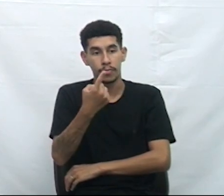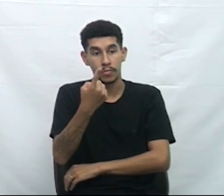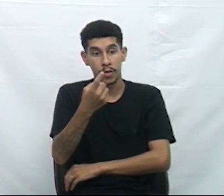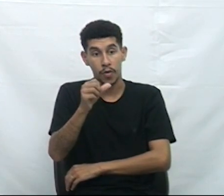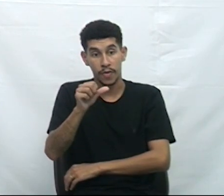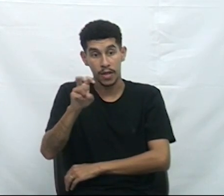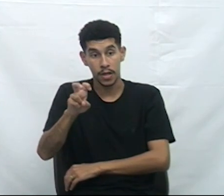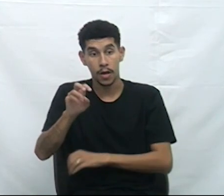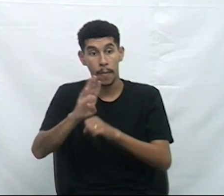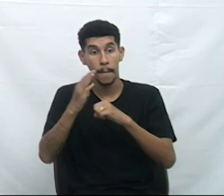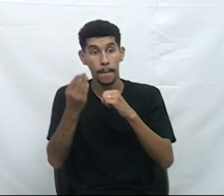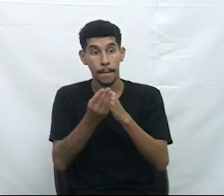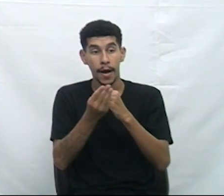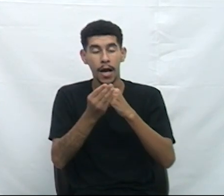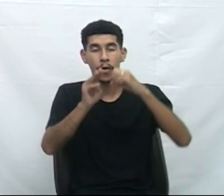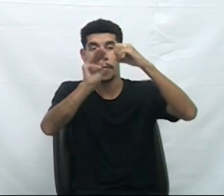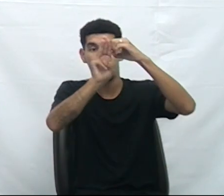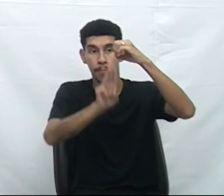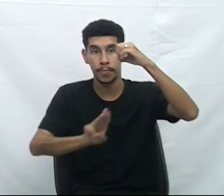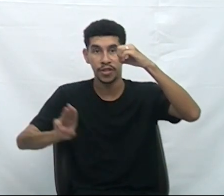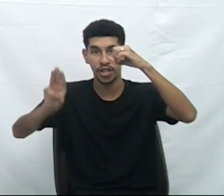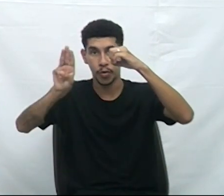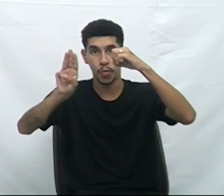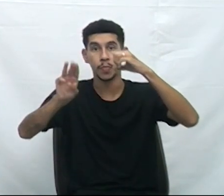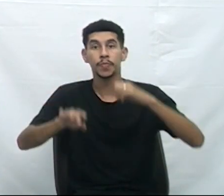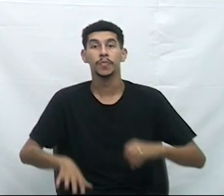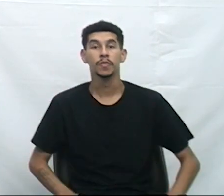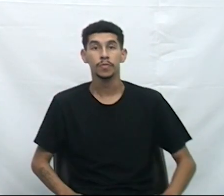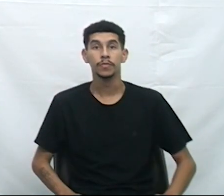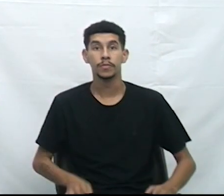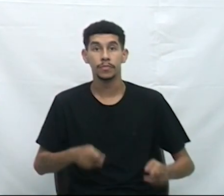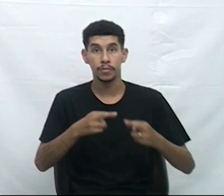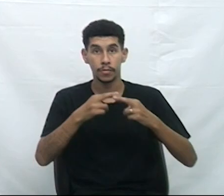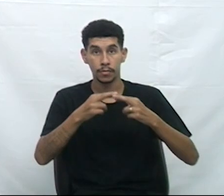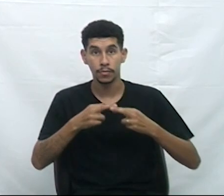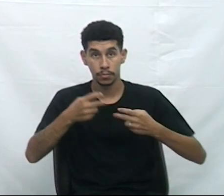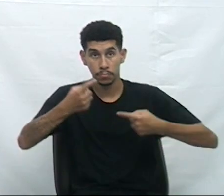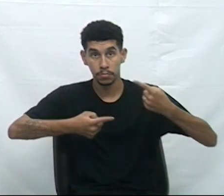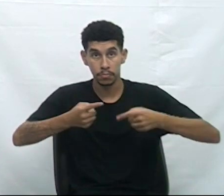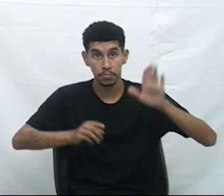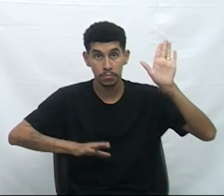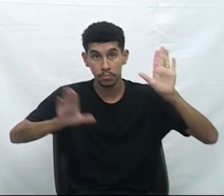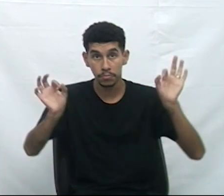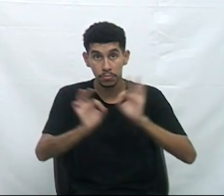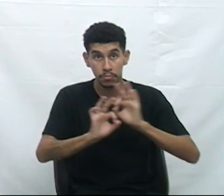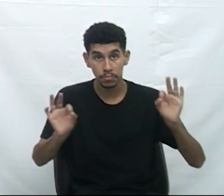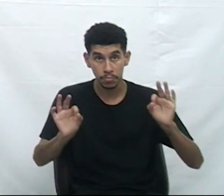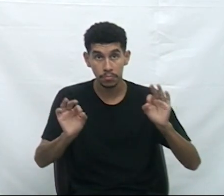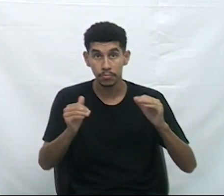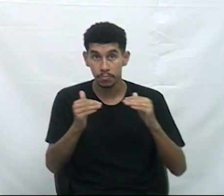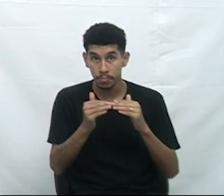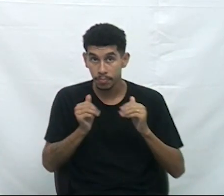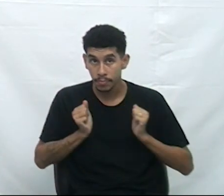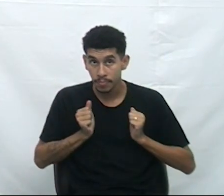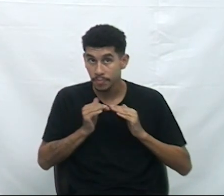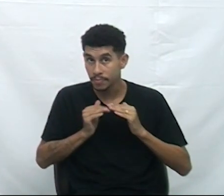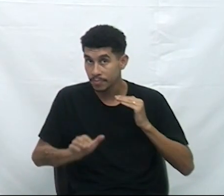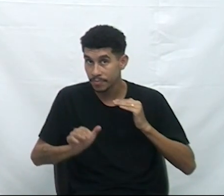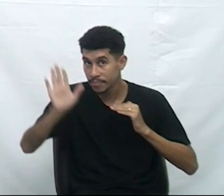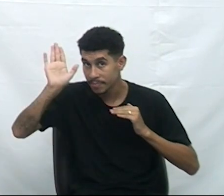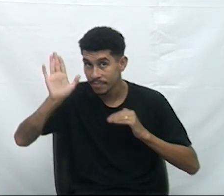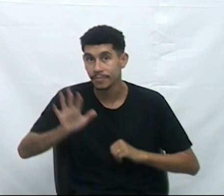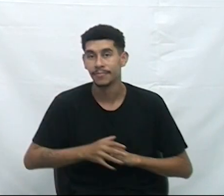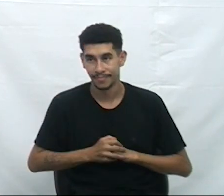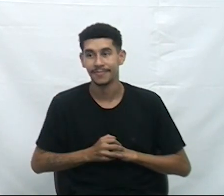O requerimento está em discussão. Não havendo quem queira discutir, está em votação. Os favoráveis permaneçam como estão, contrários se